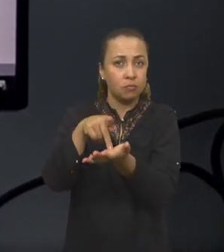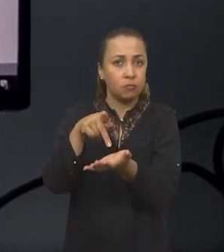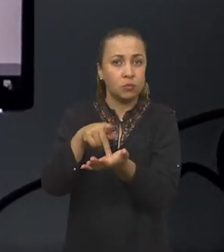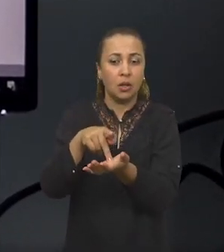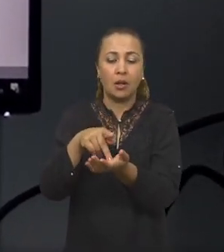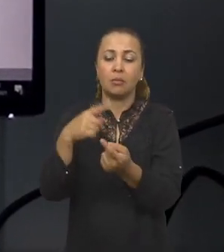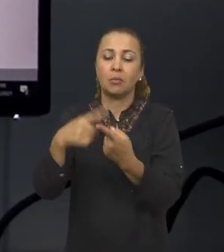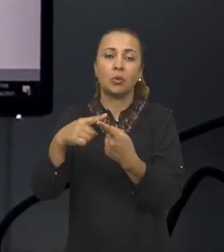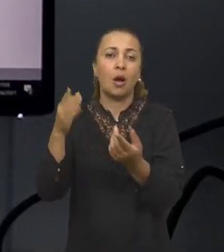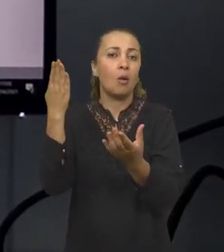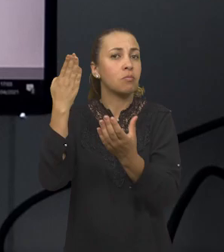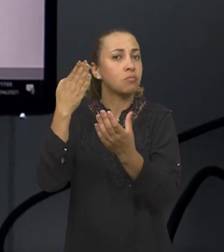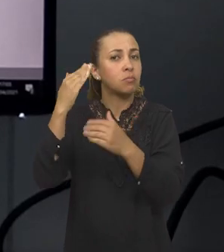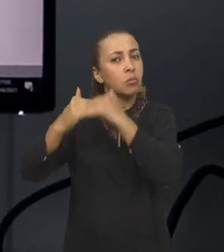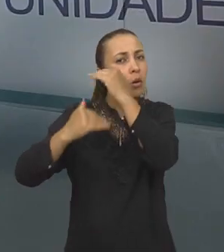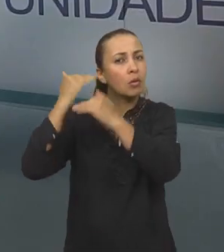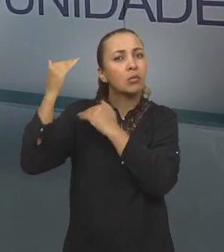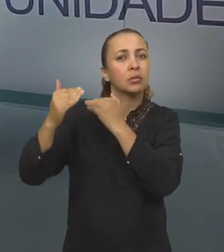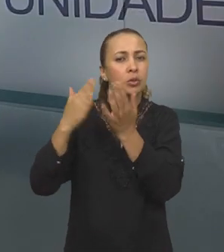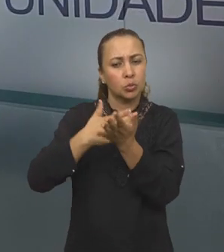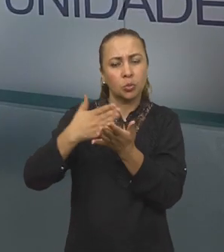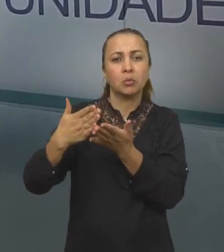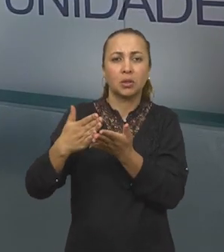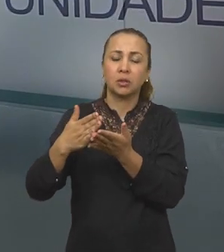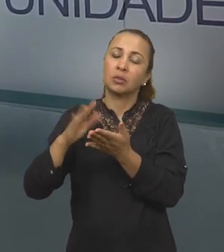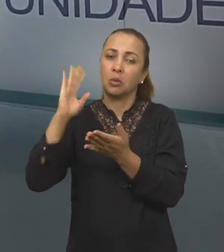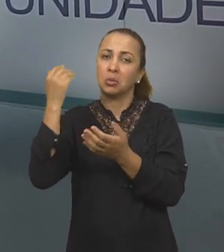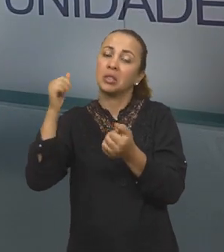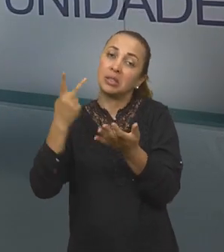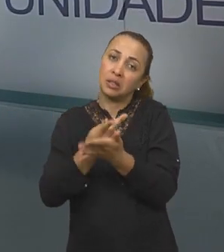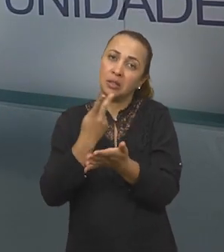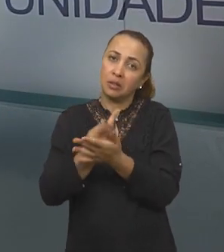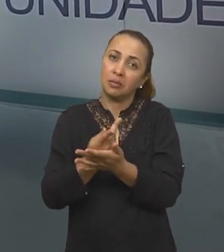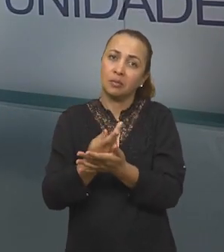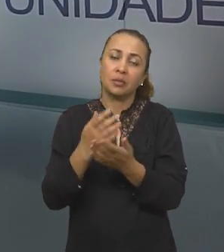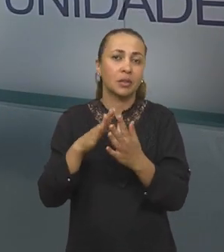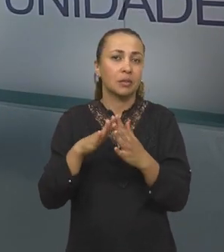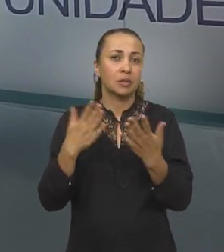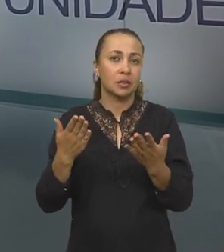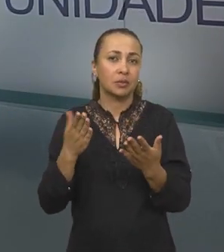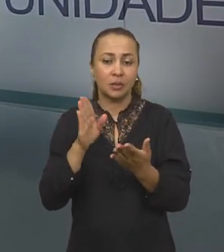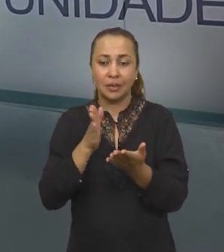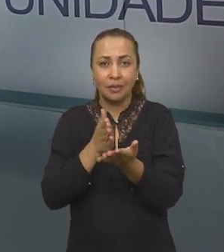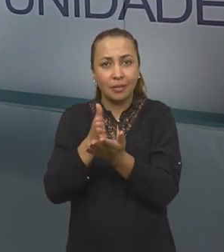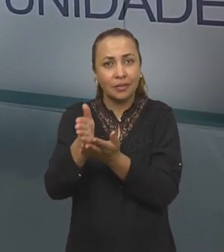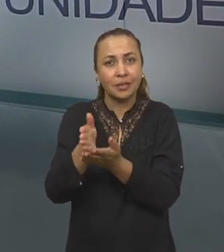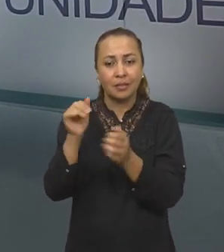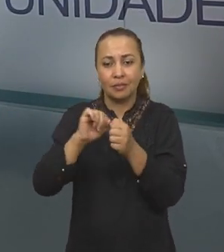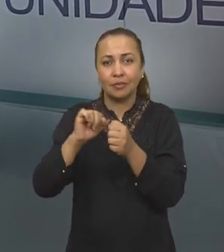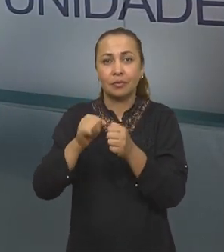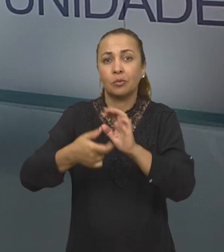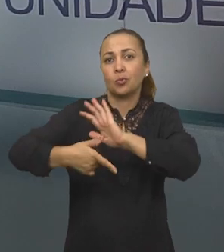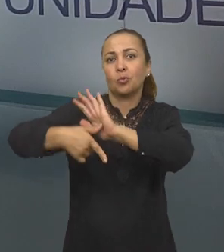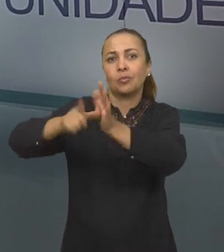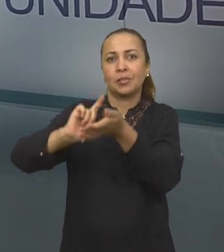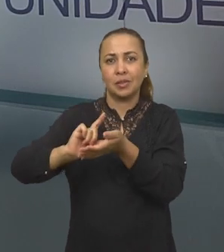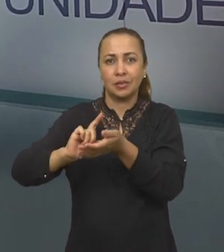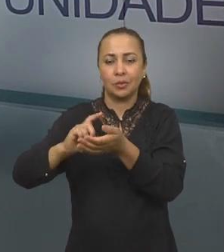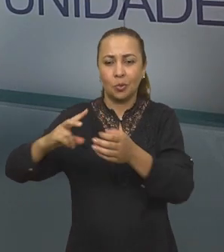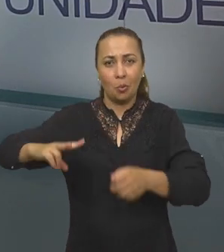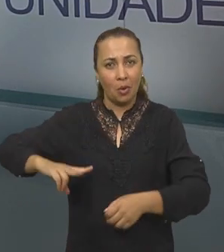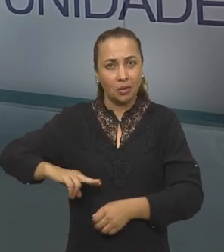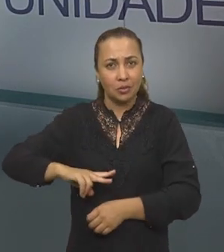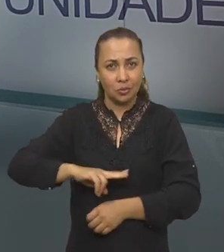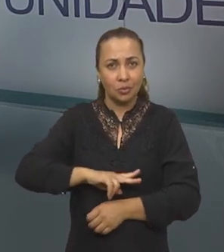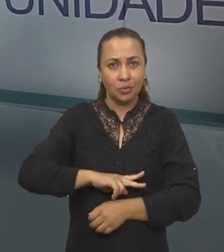o processo inicial, a planificação inicial falhe. Então, você entrar tendo realizado previamente uma